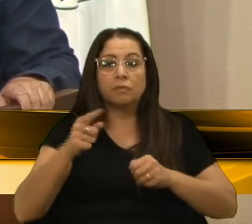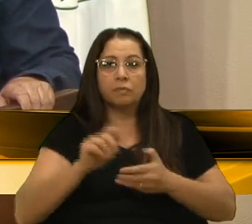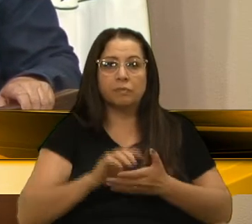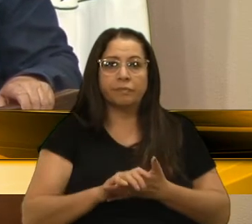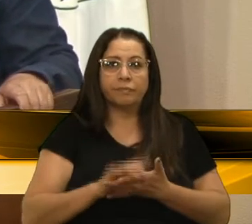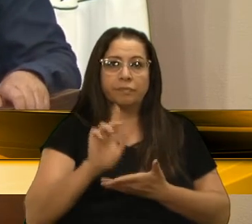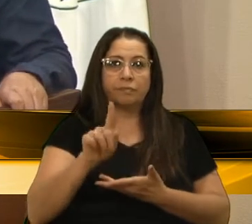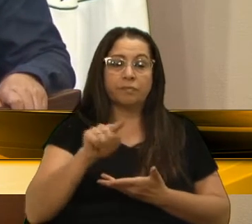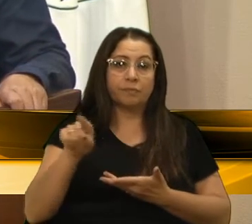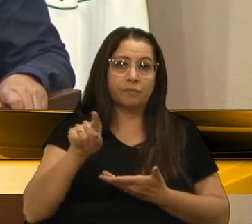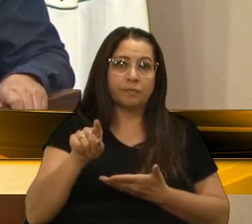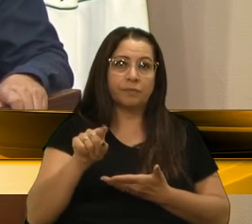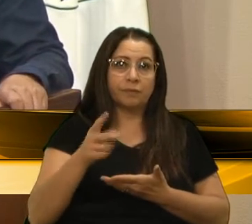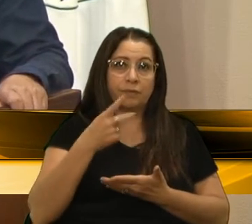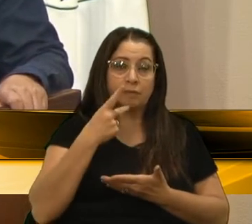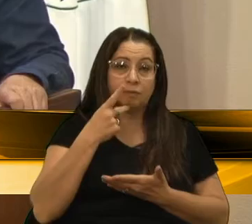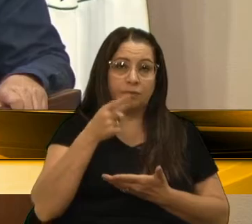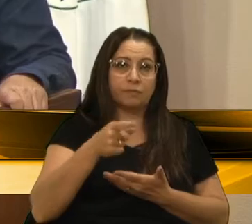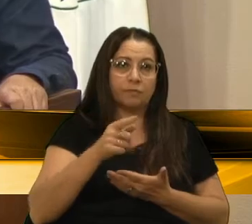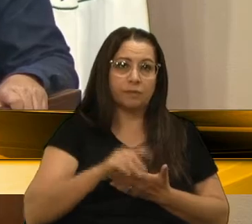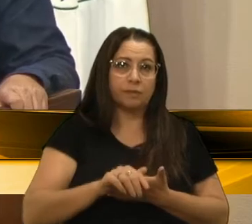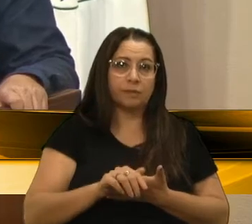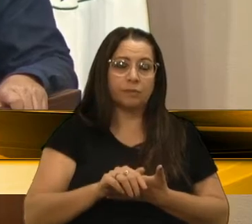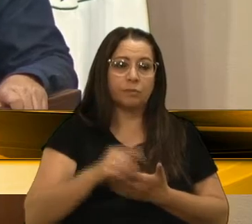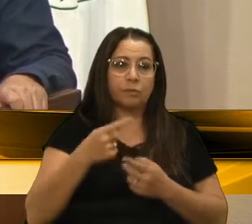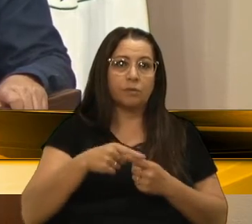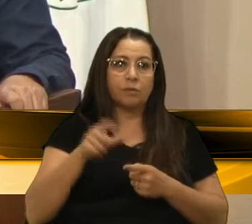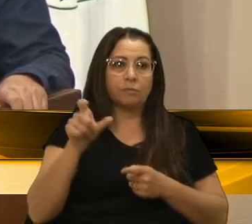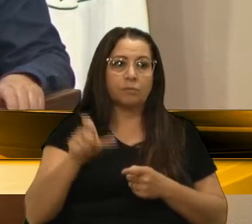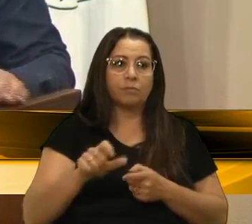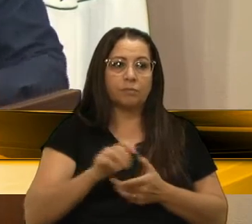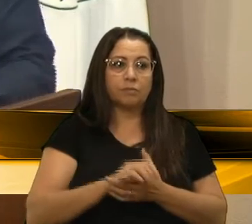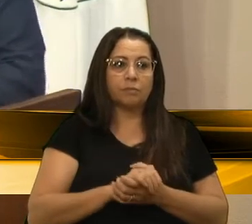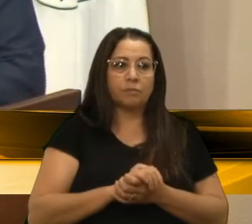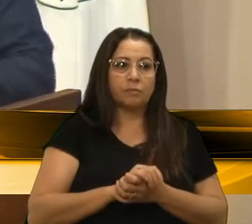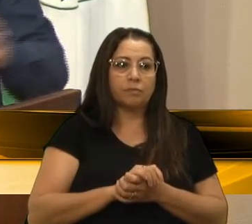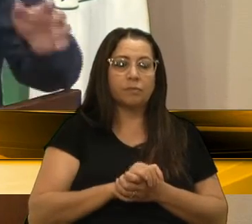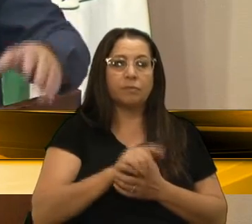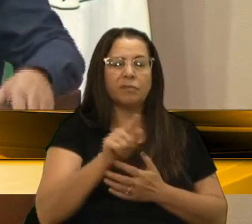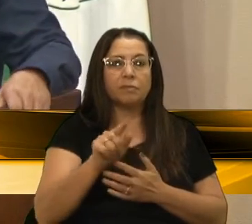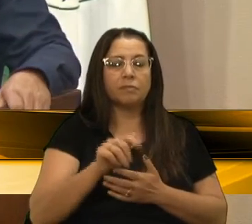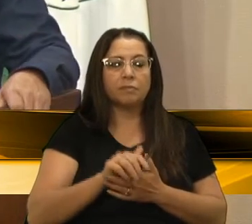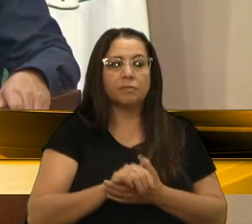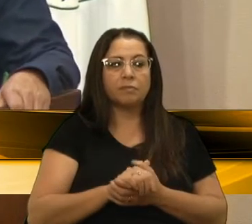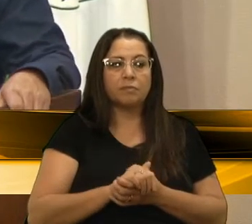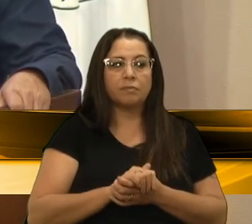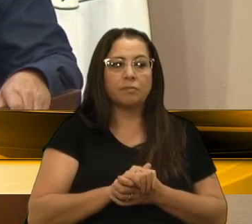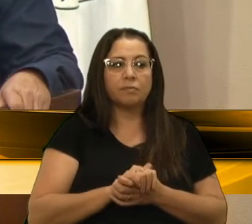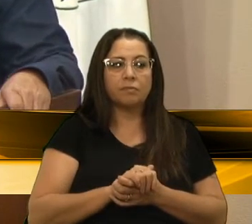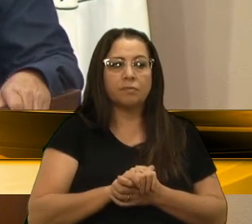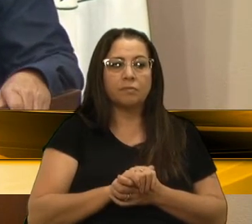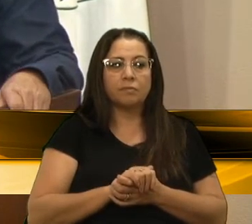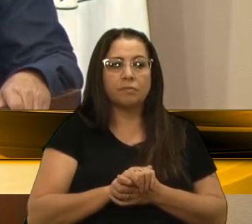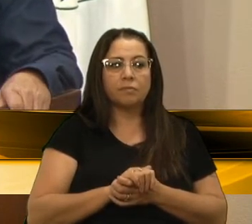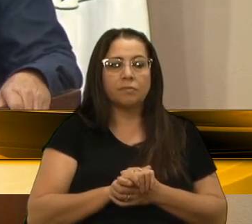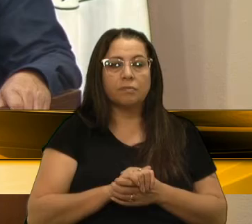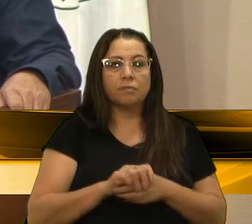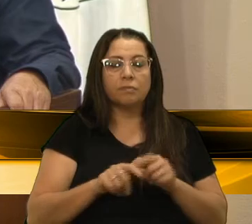deixar esse relato, né, porque pessoas que, nos ajudaram bastante, nos ajudaram bastante,